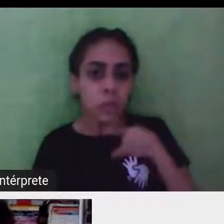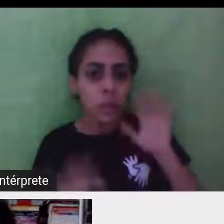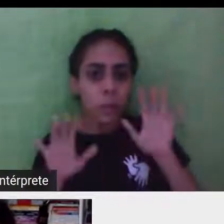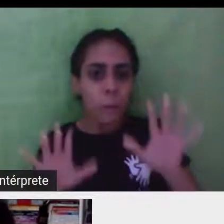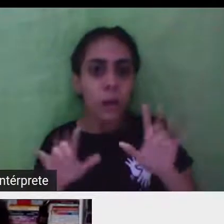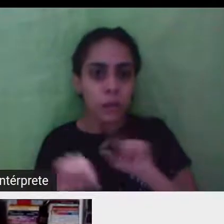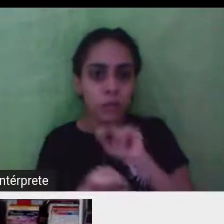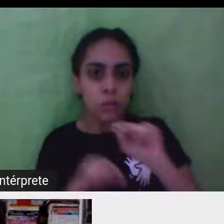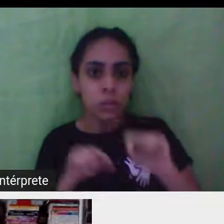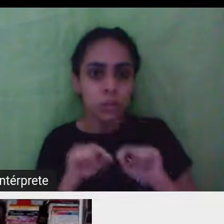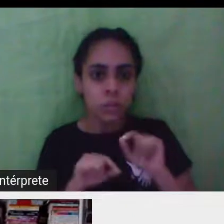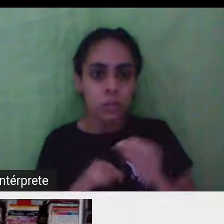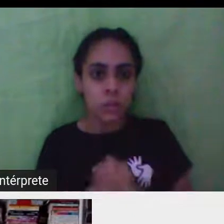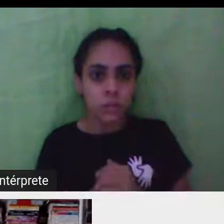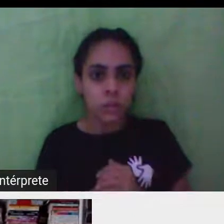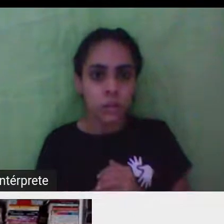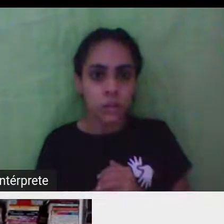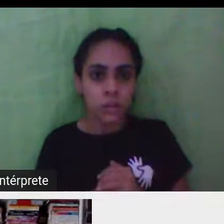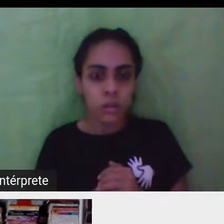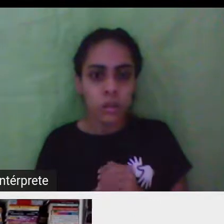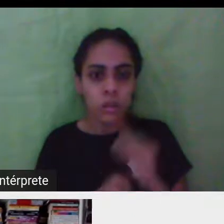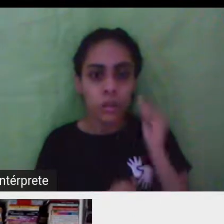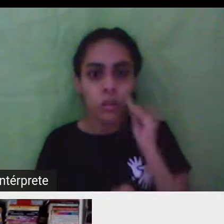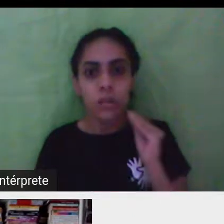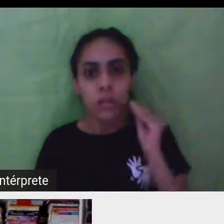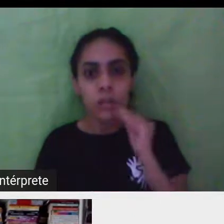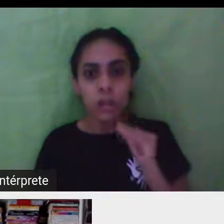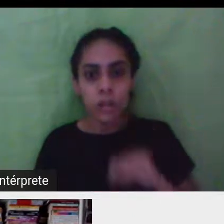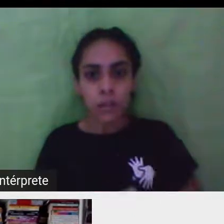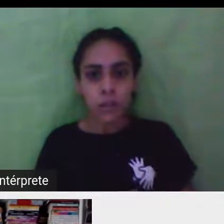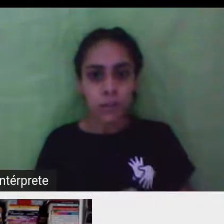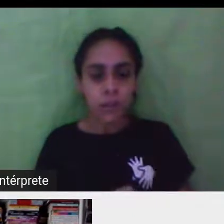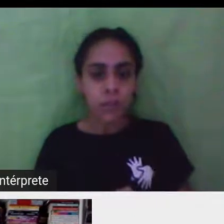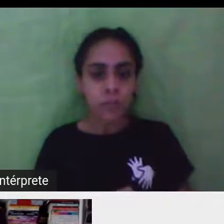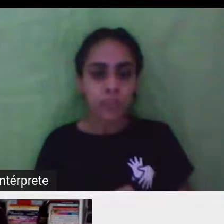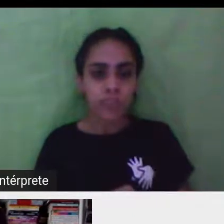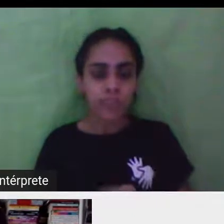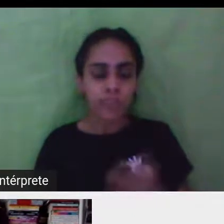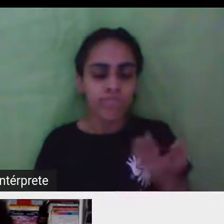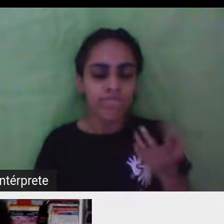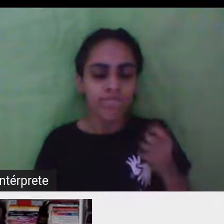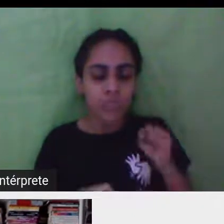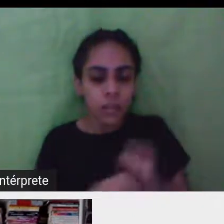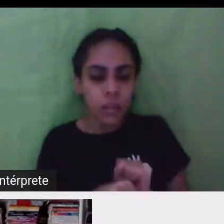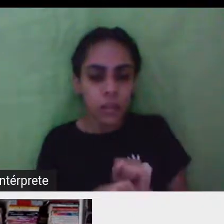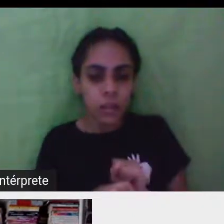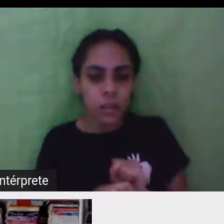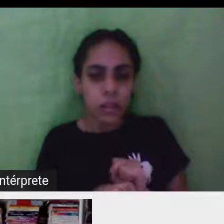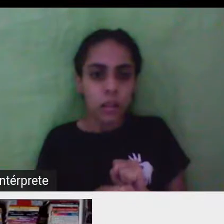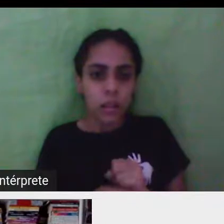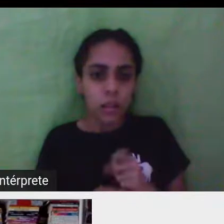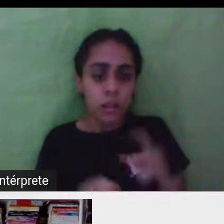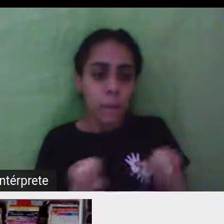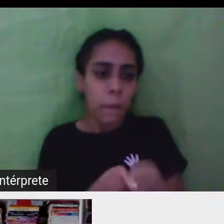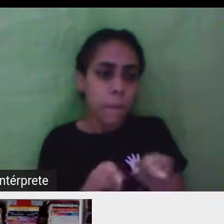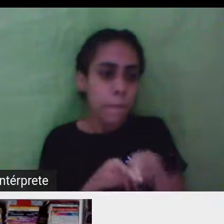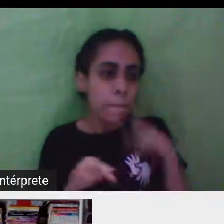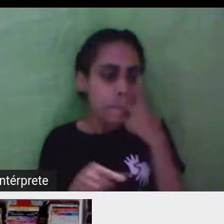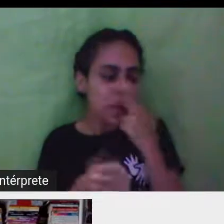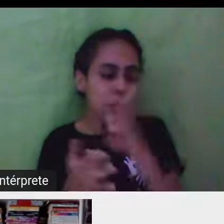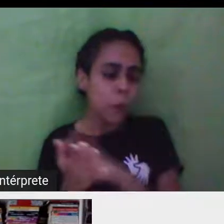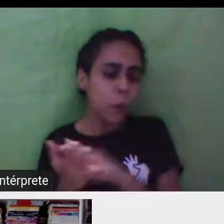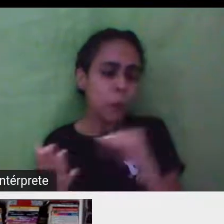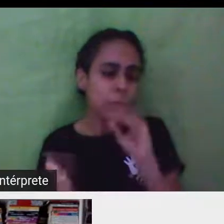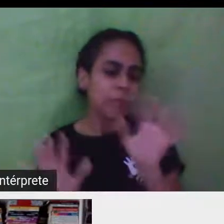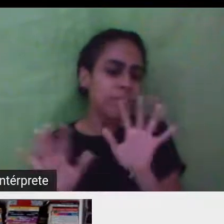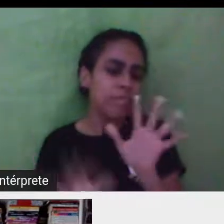me fazia e tentava não... Não... Paralisar. É, não repetir também, né, eu evitava, tanto